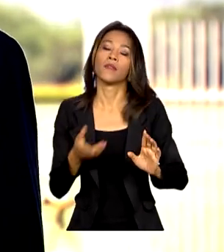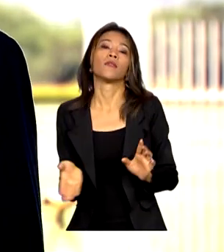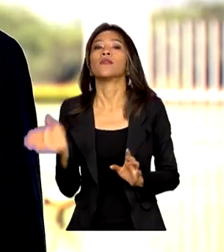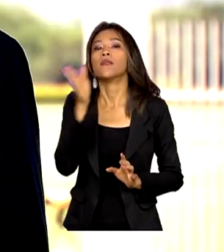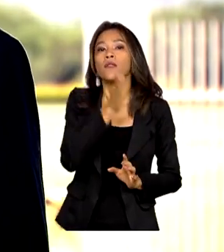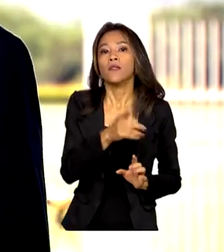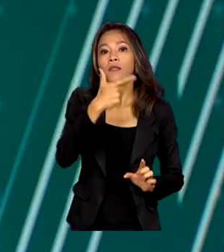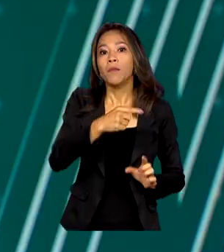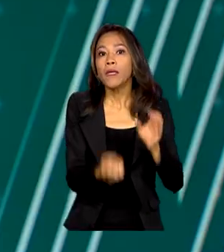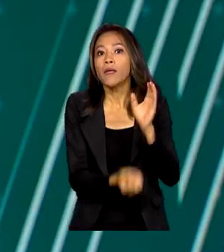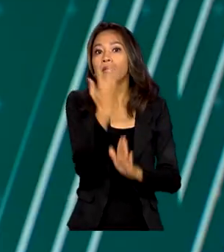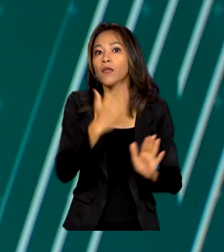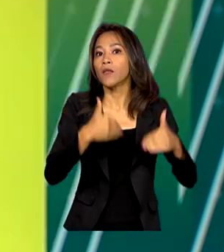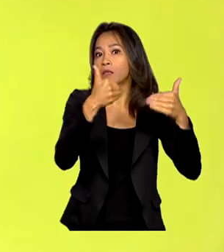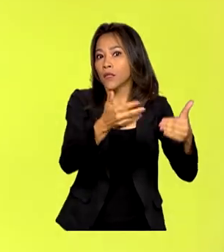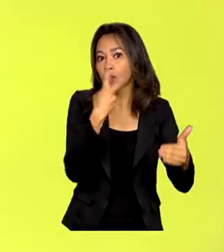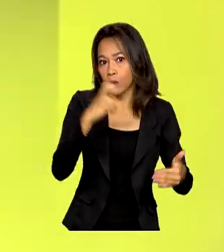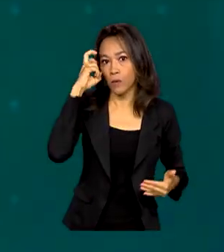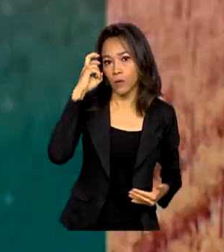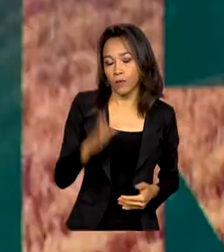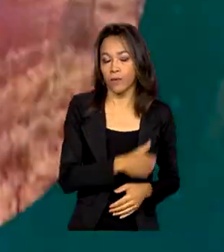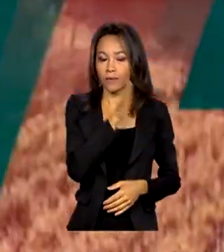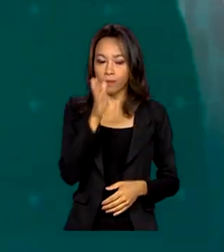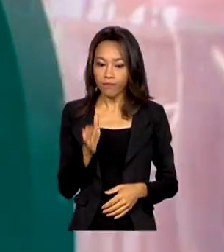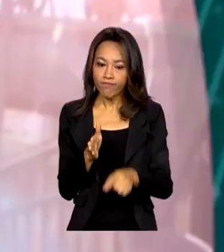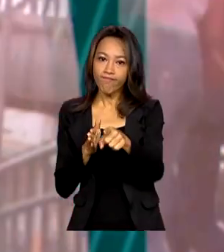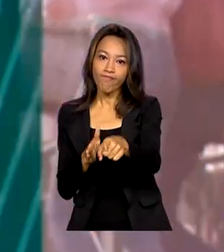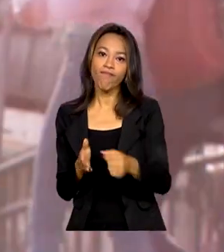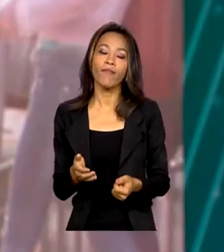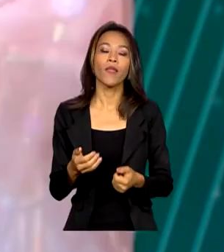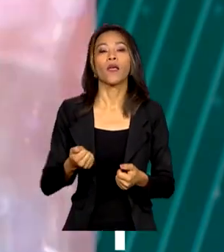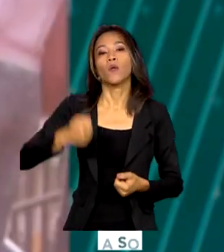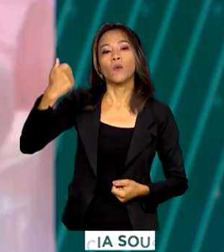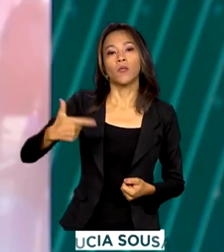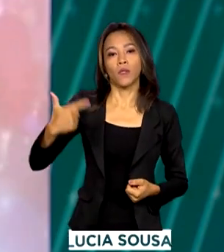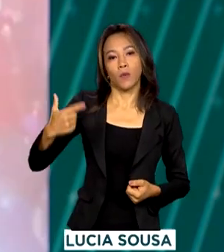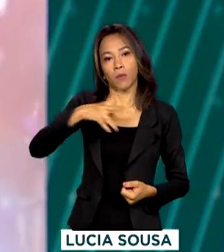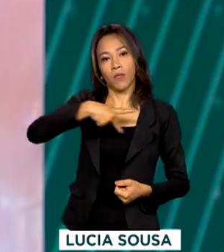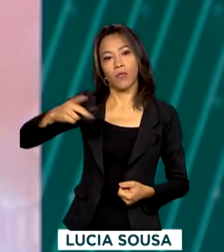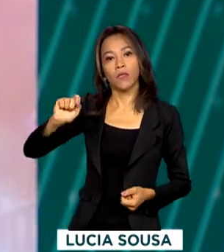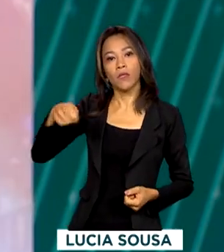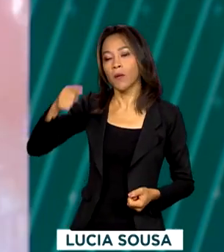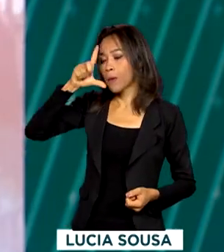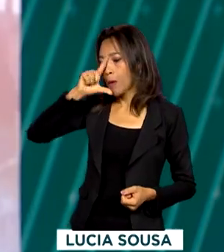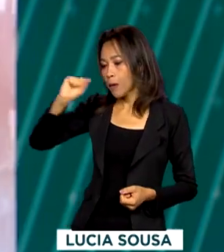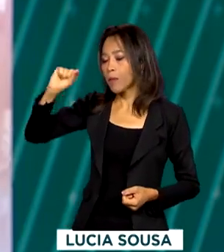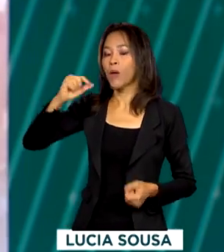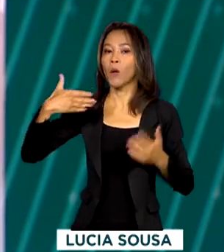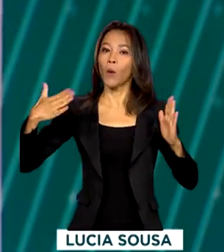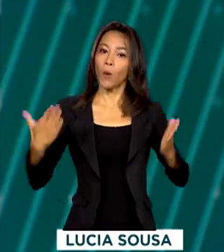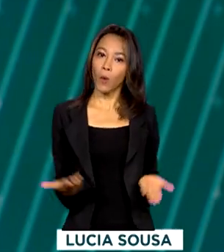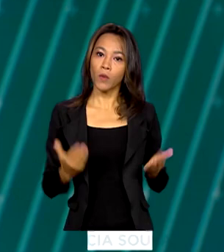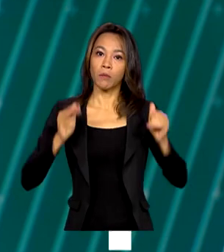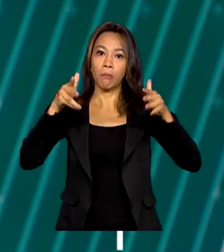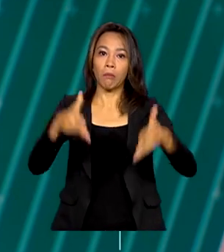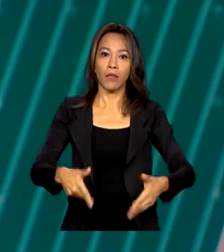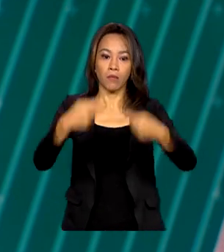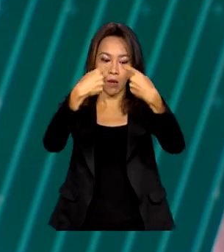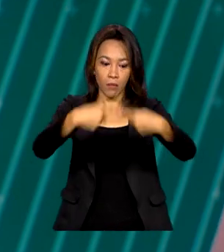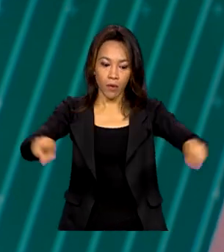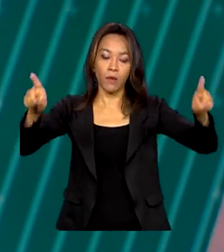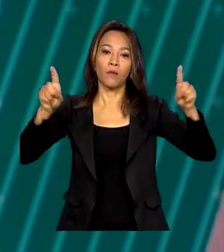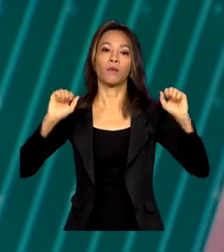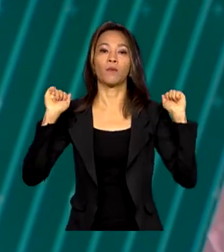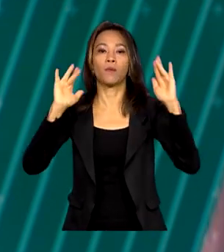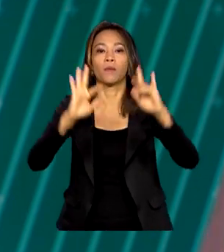Ministério da Cultura. O vice-presidente Geraldo Alckmin participa hoje da abertura da Marcha à Brasília em